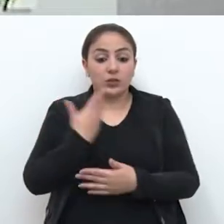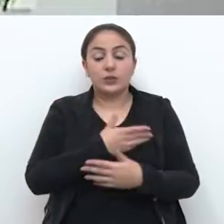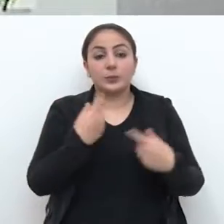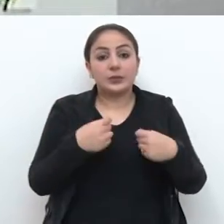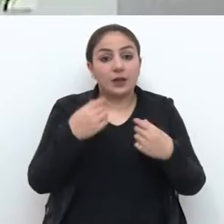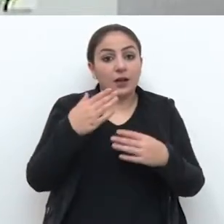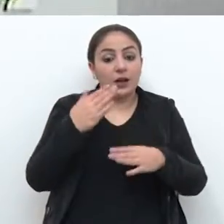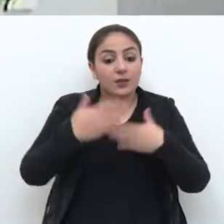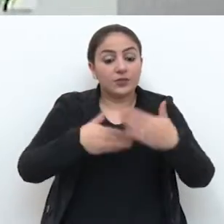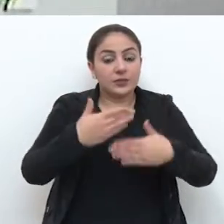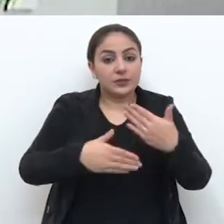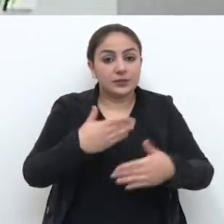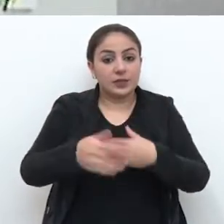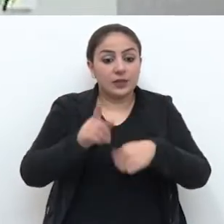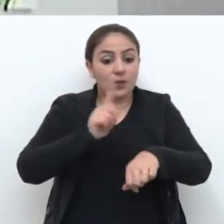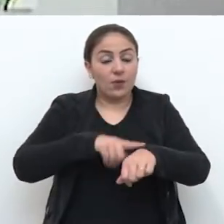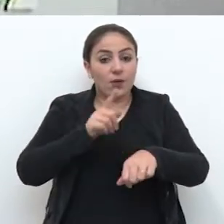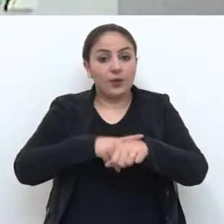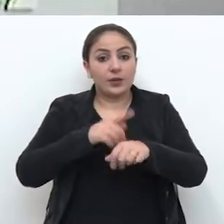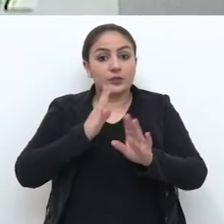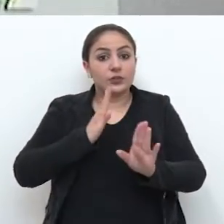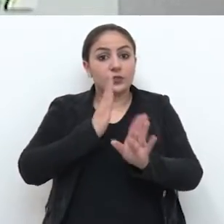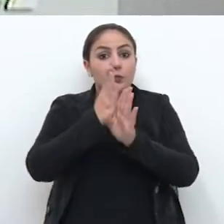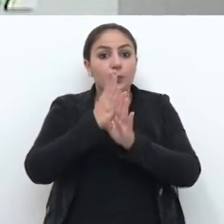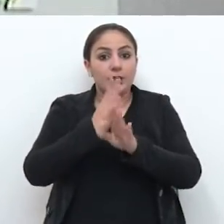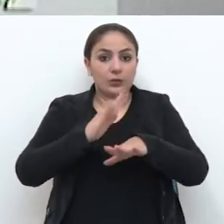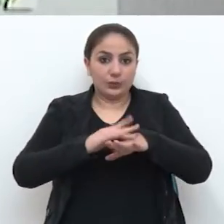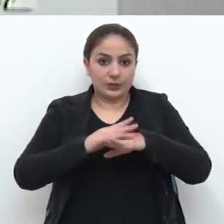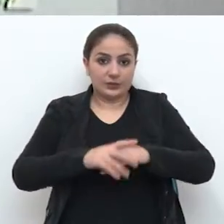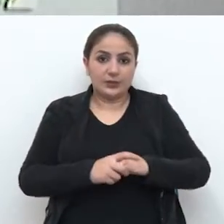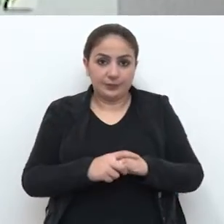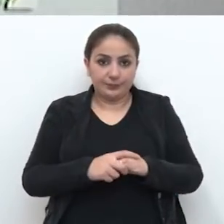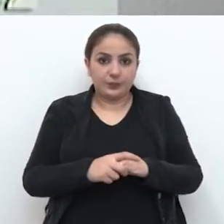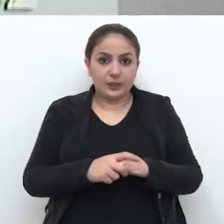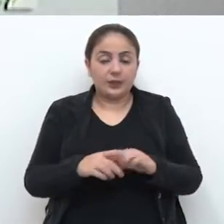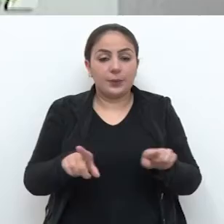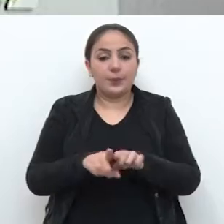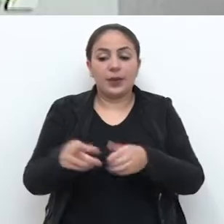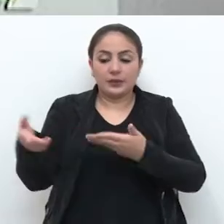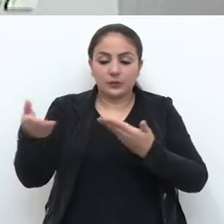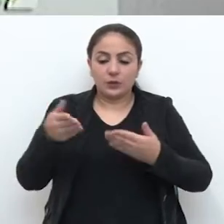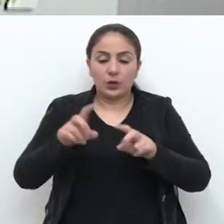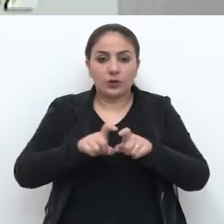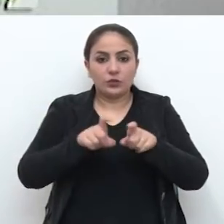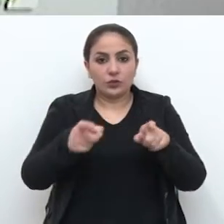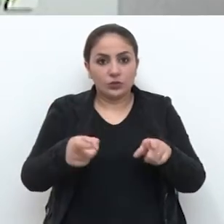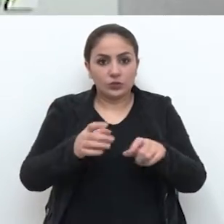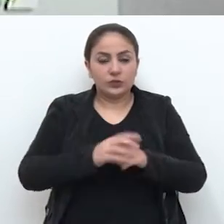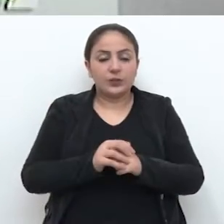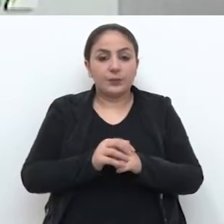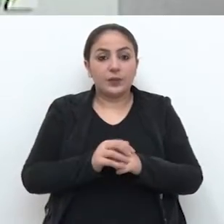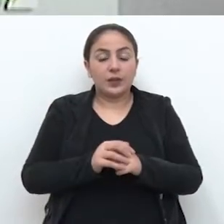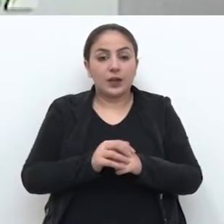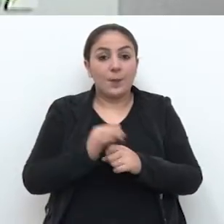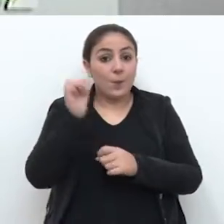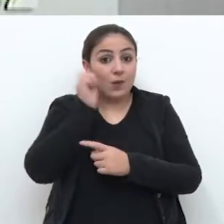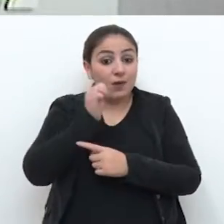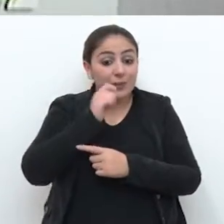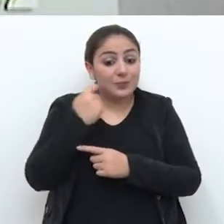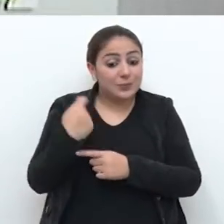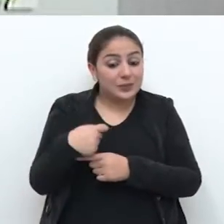diagnóstico e também trabalhar com a rede pública na questão da consulta com o ginecologista. As mulheres, elas devem